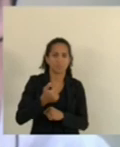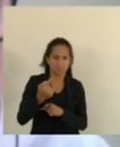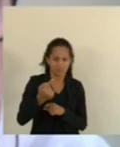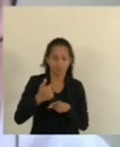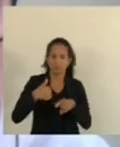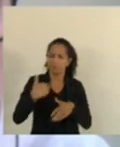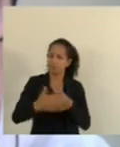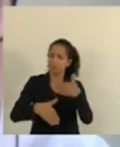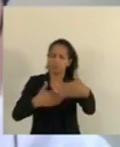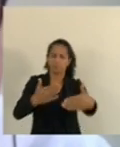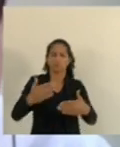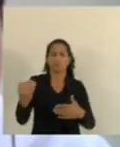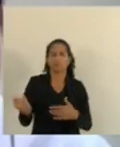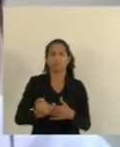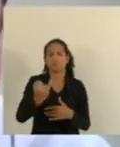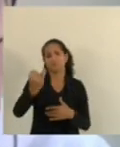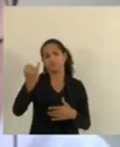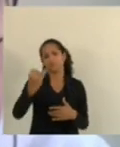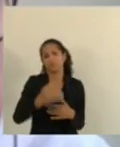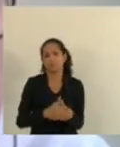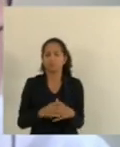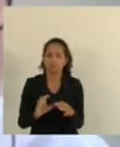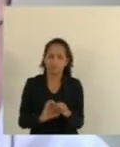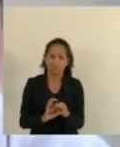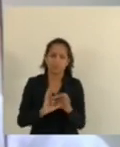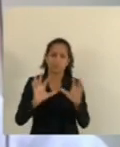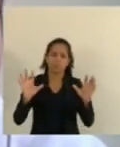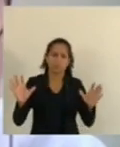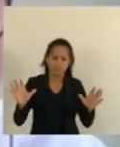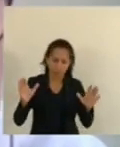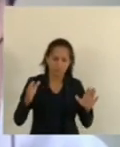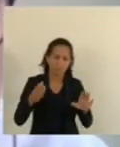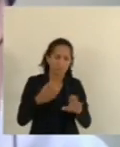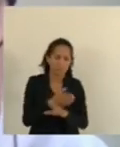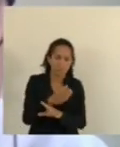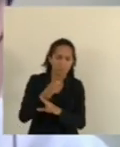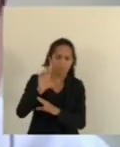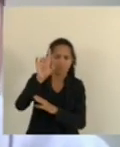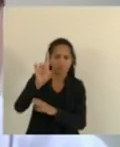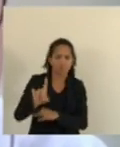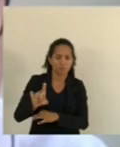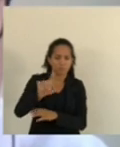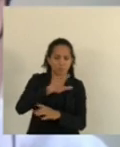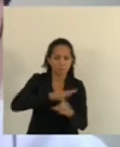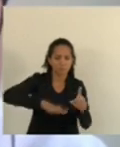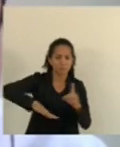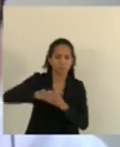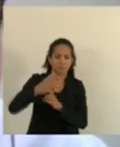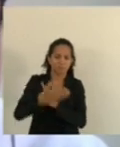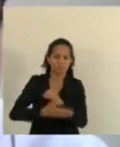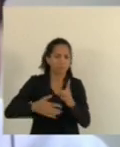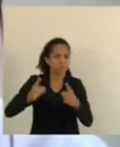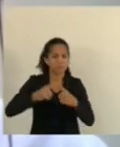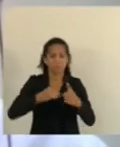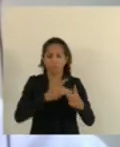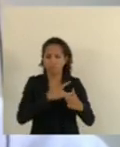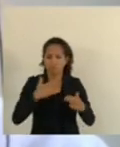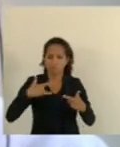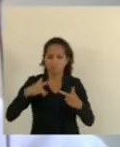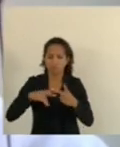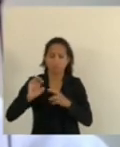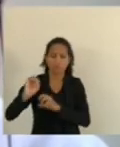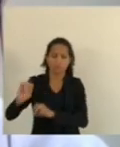Dentre eles A liberdade De acesso A direitos Sociais básicos Tais como Saúde Educação